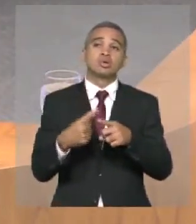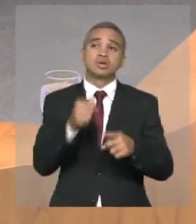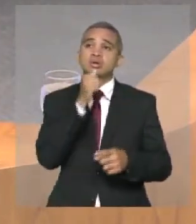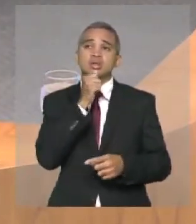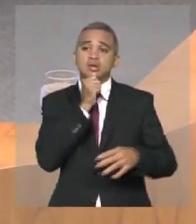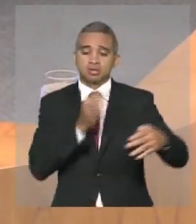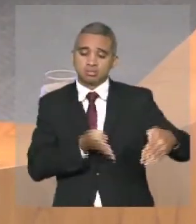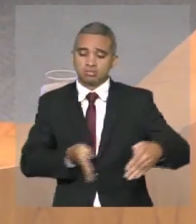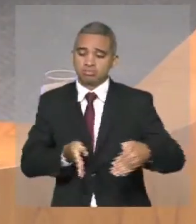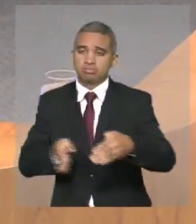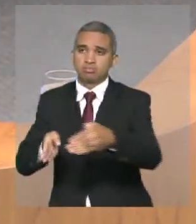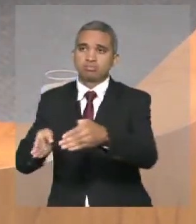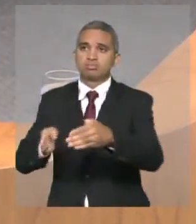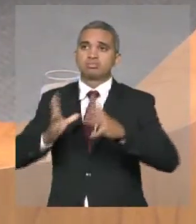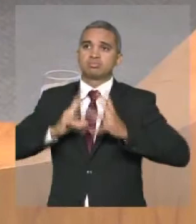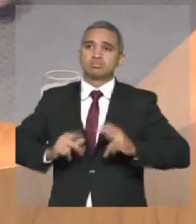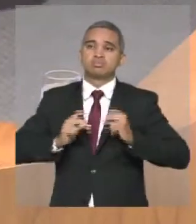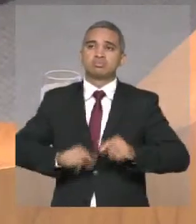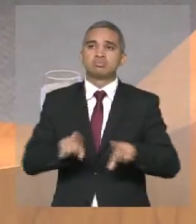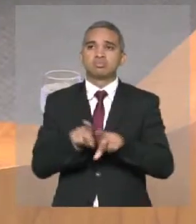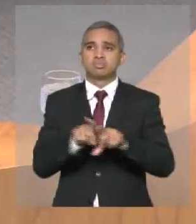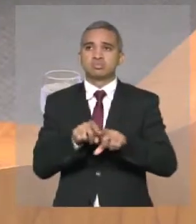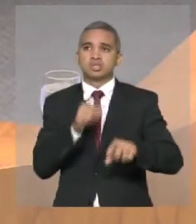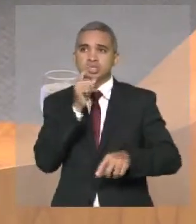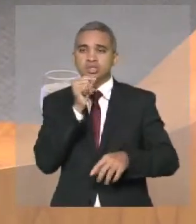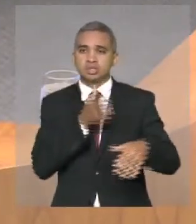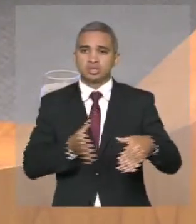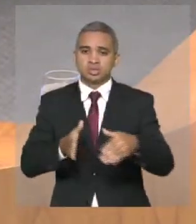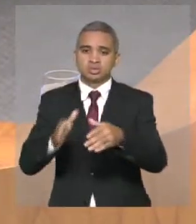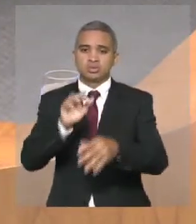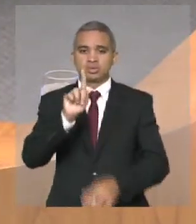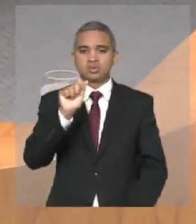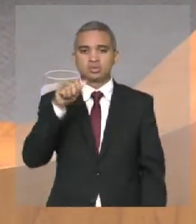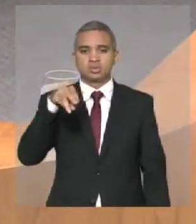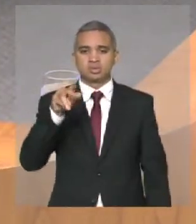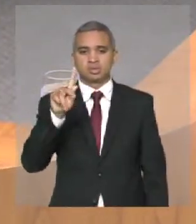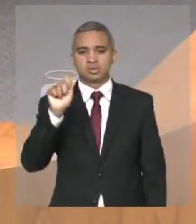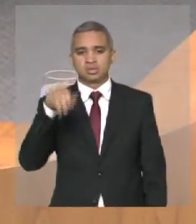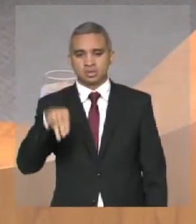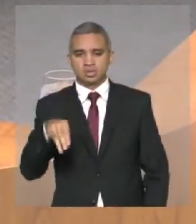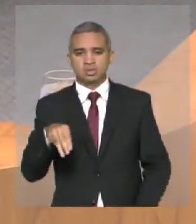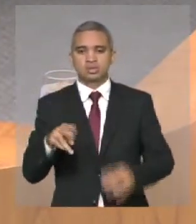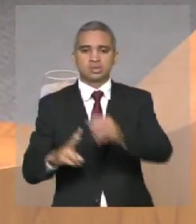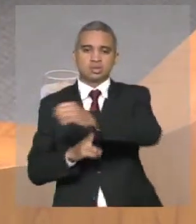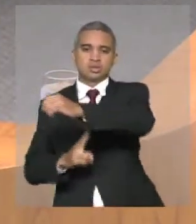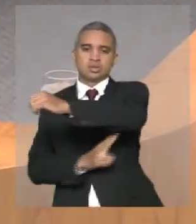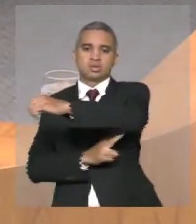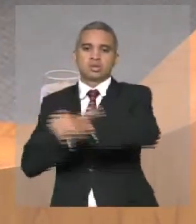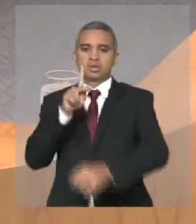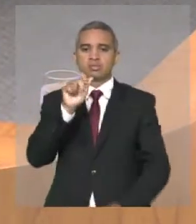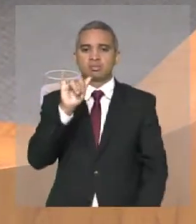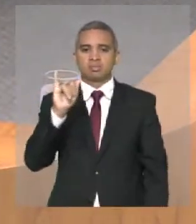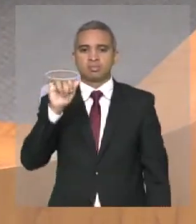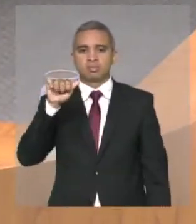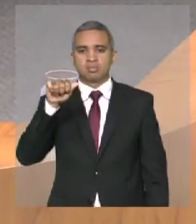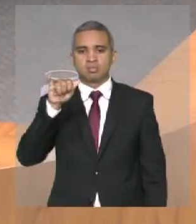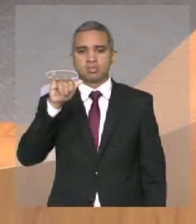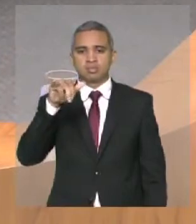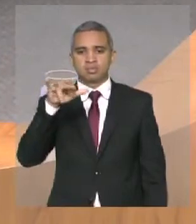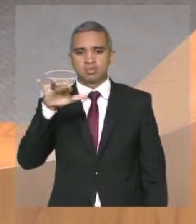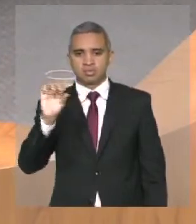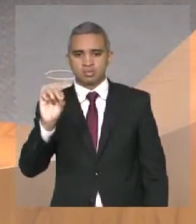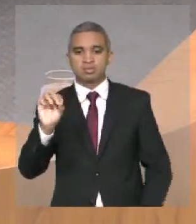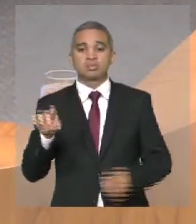canalização e a revitalização do Rio Gangã nas proximidades da ponte para Inácio? Quarto, por que está sendo